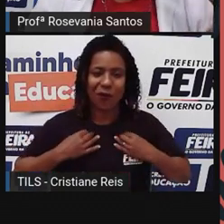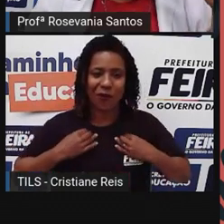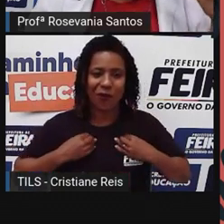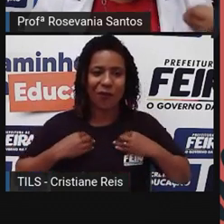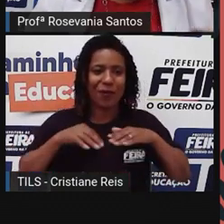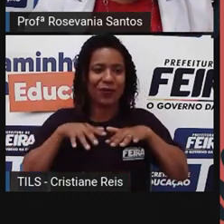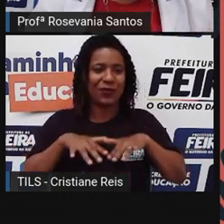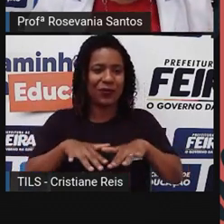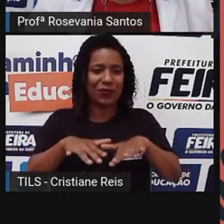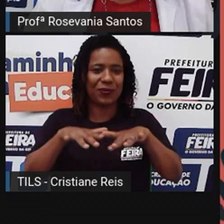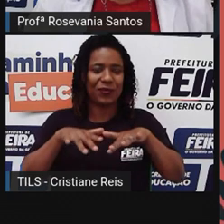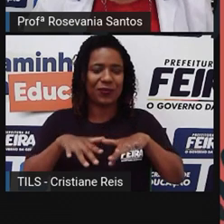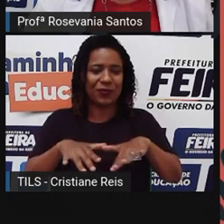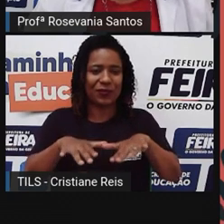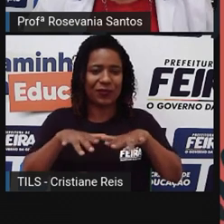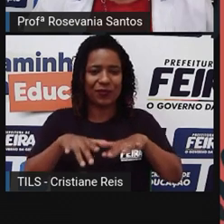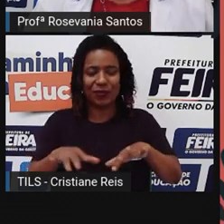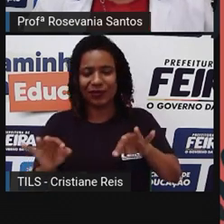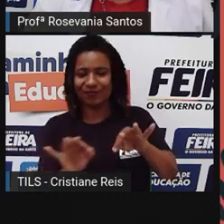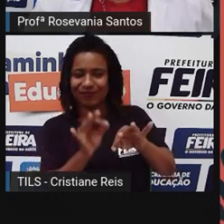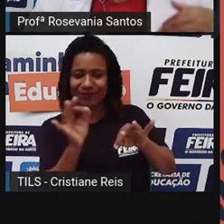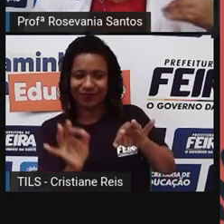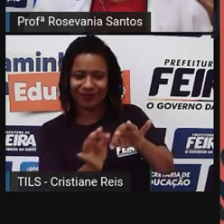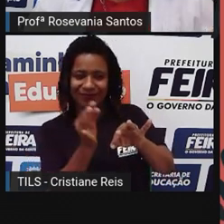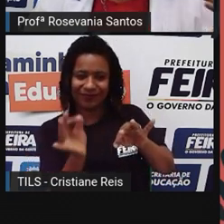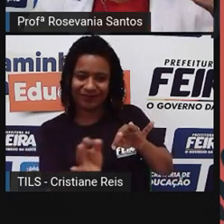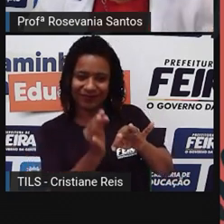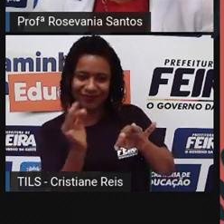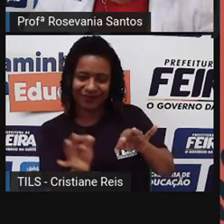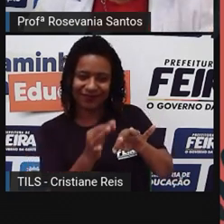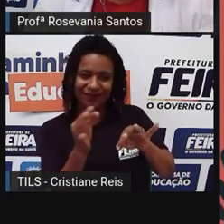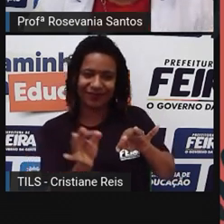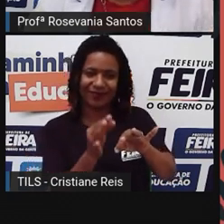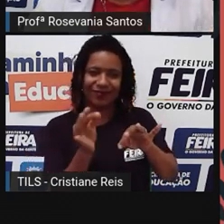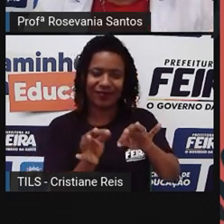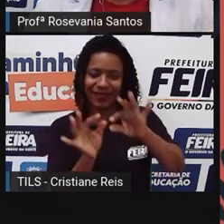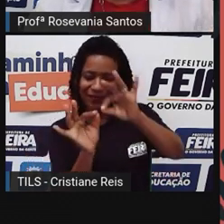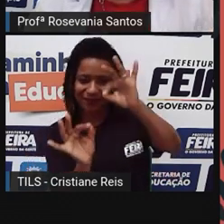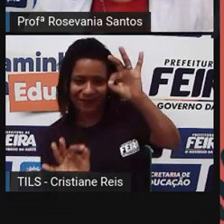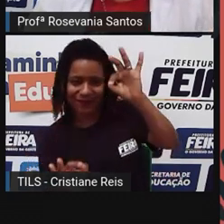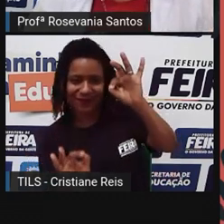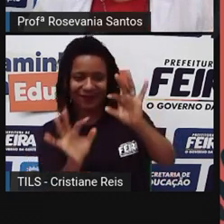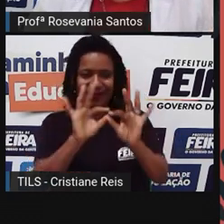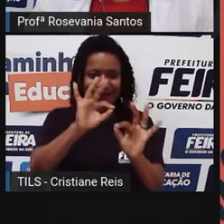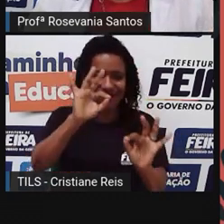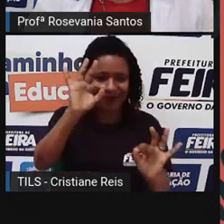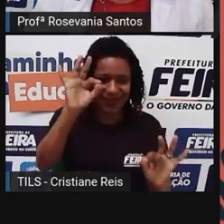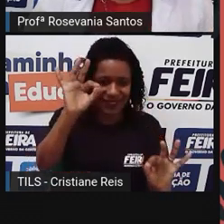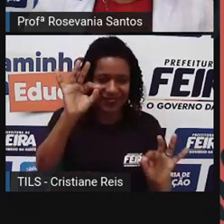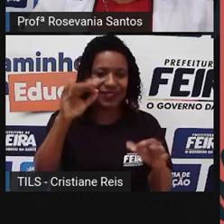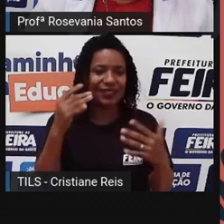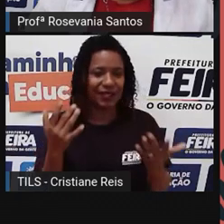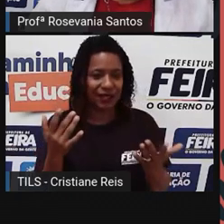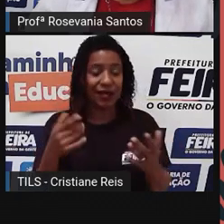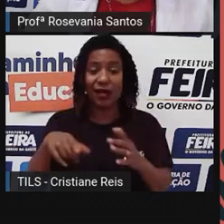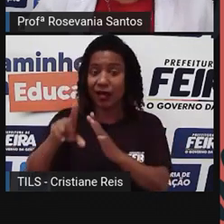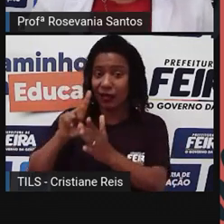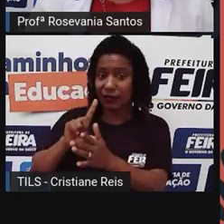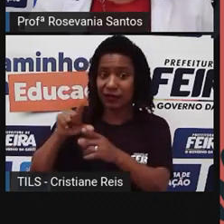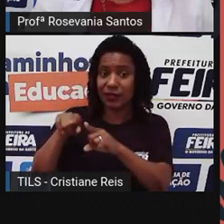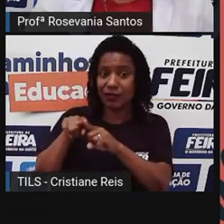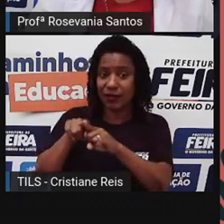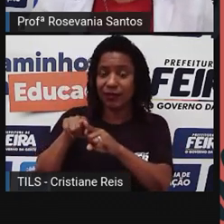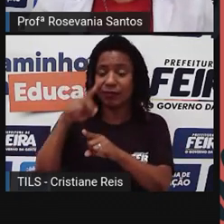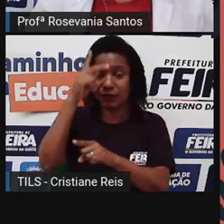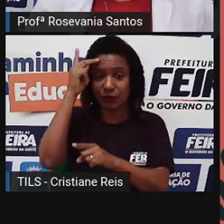fazia toda sob a medida ali para a pessoa, tinha que buscar o tecido, às vezes, até do outro lado do oceano, como era o caso da gente